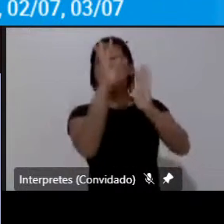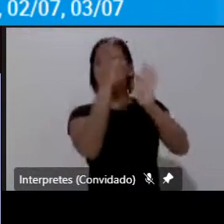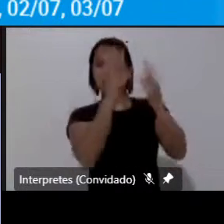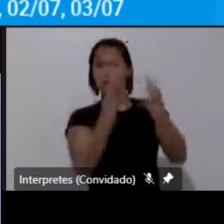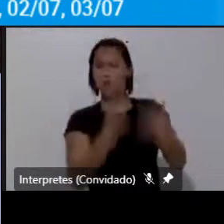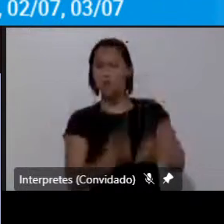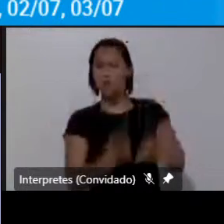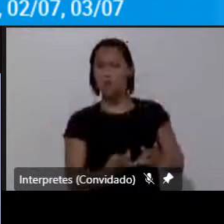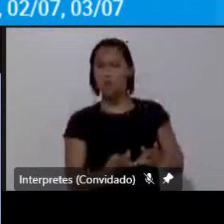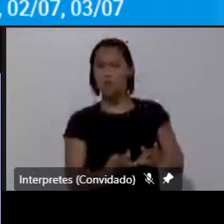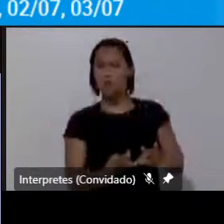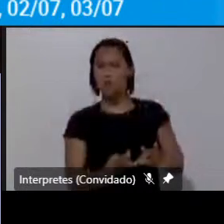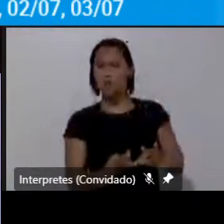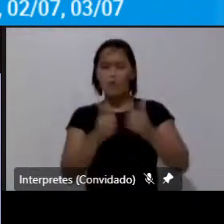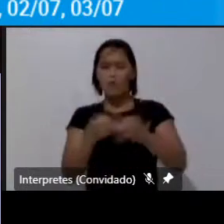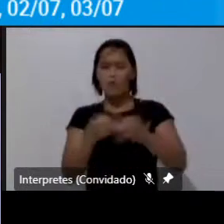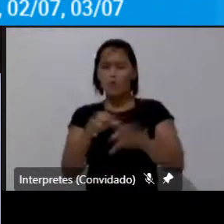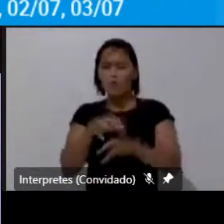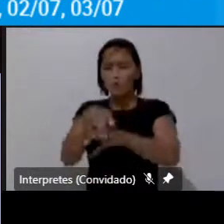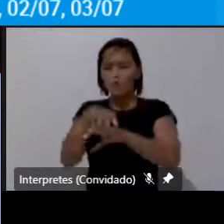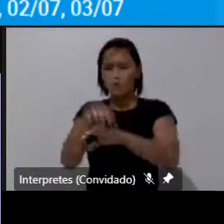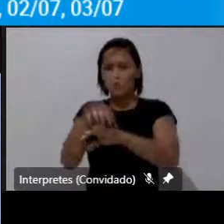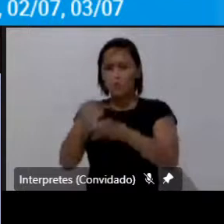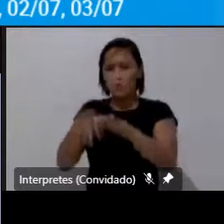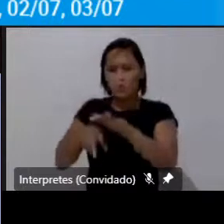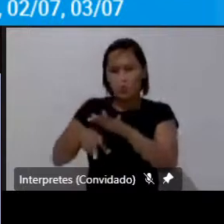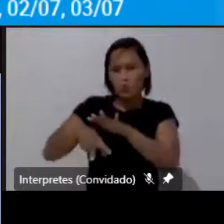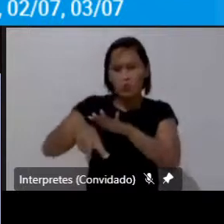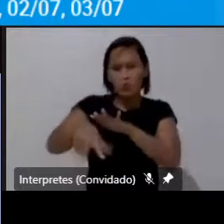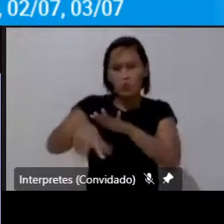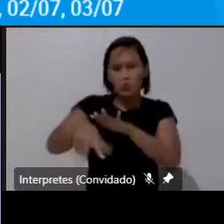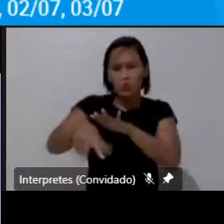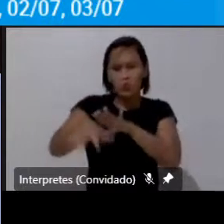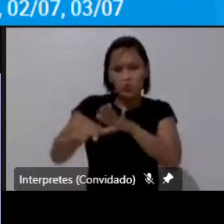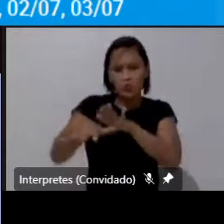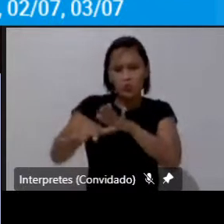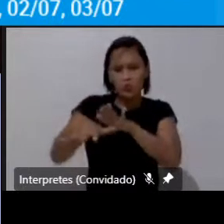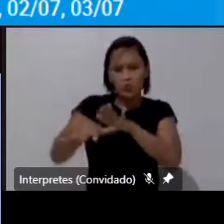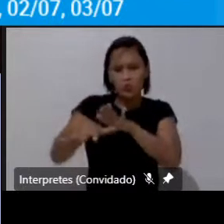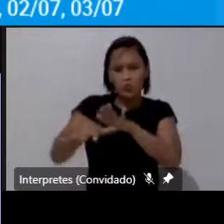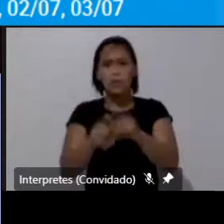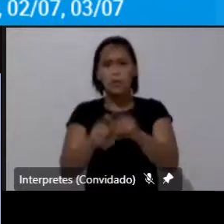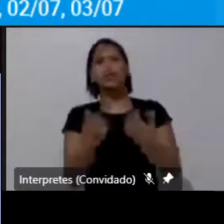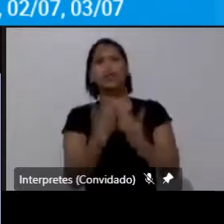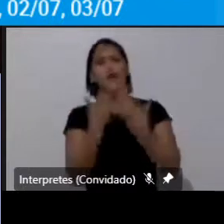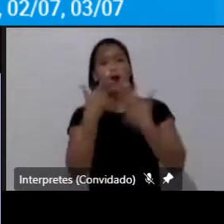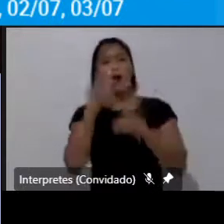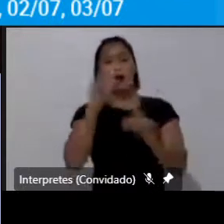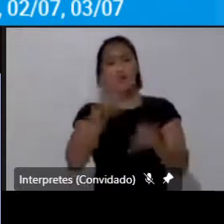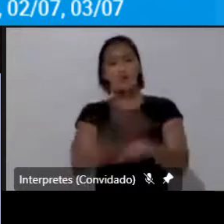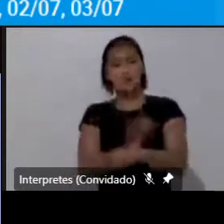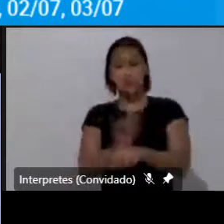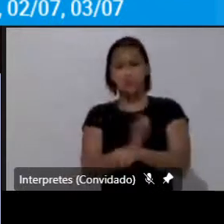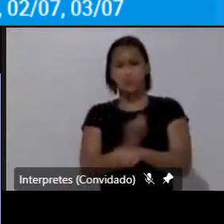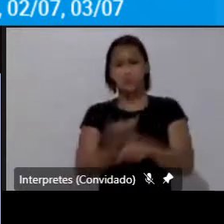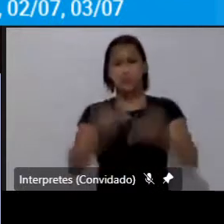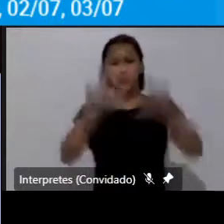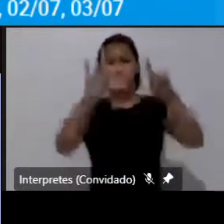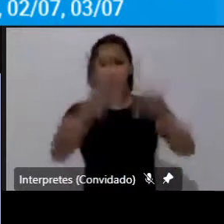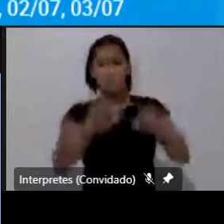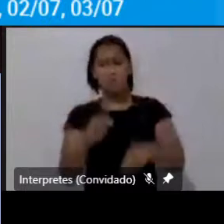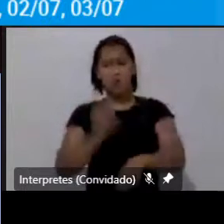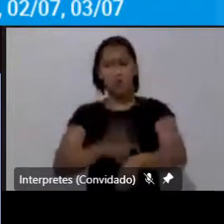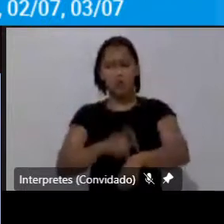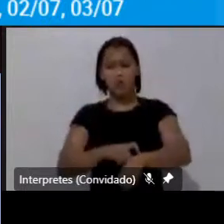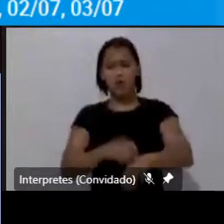fluxos do volume de viagens ou coisa que tem e também a lógica da minimização do tempo de